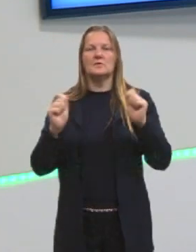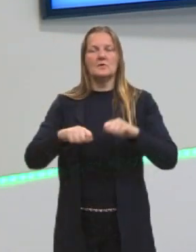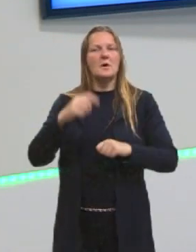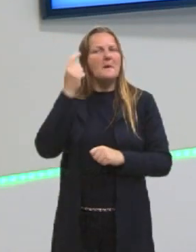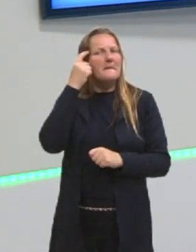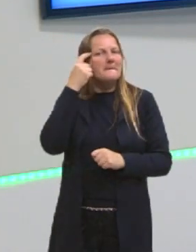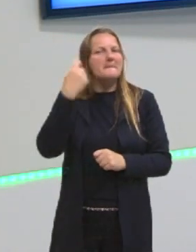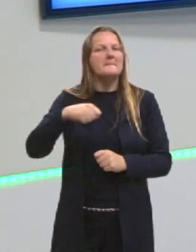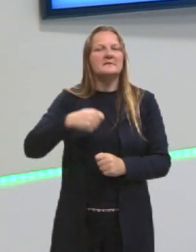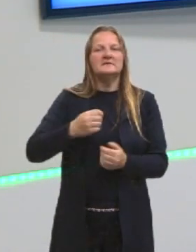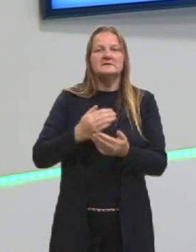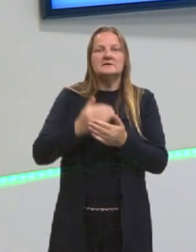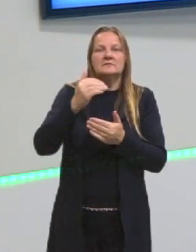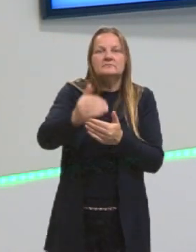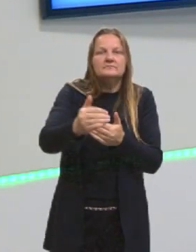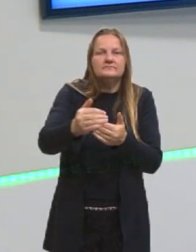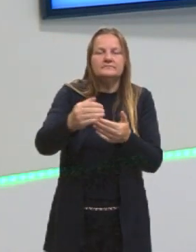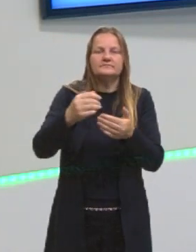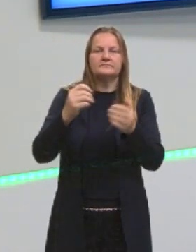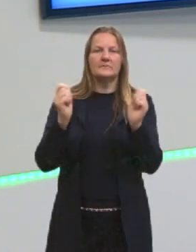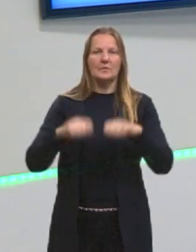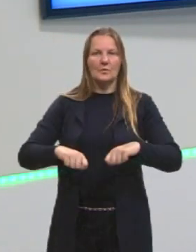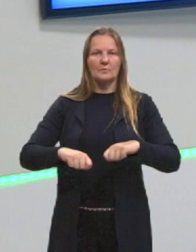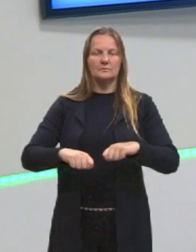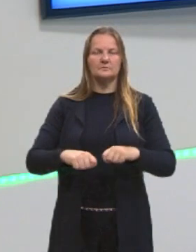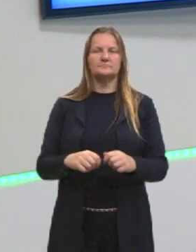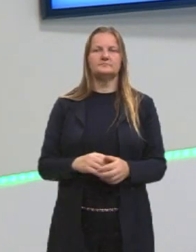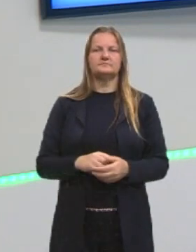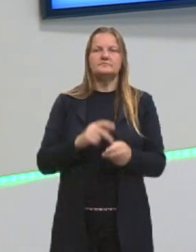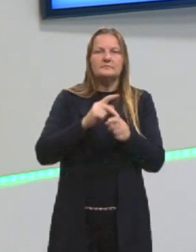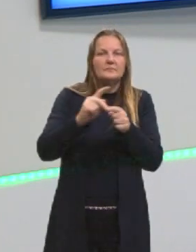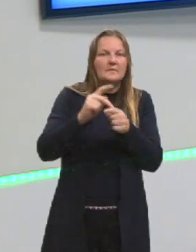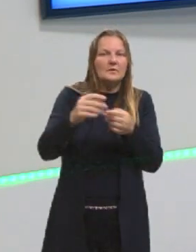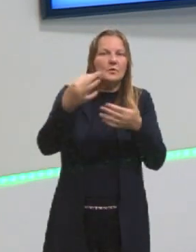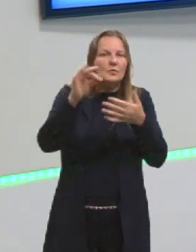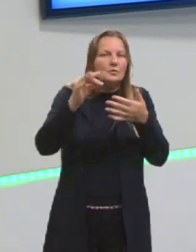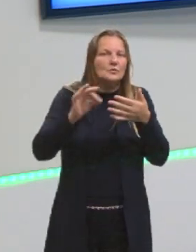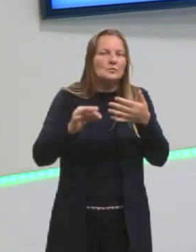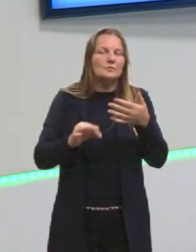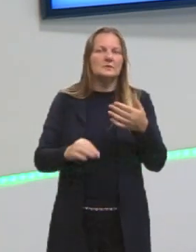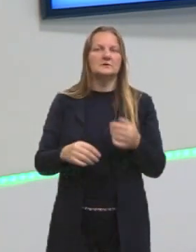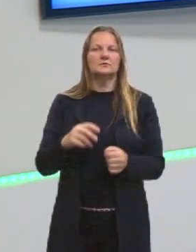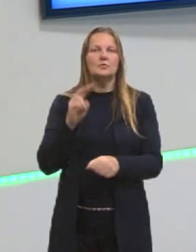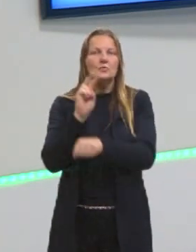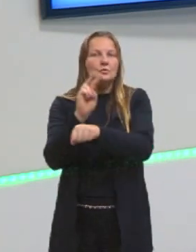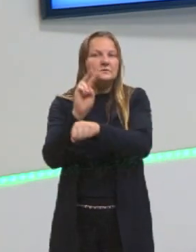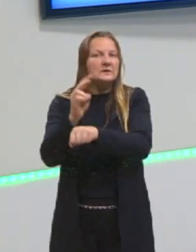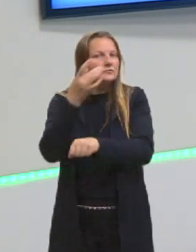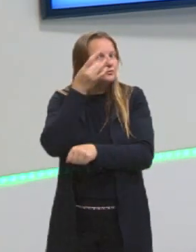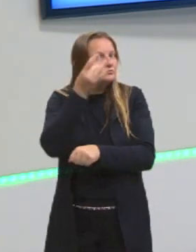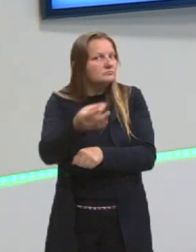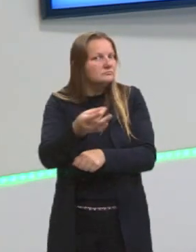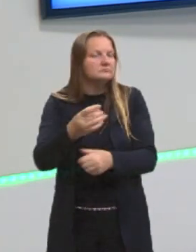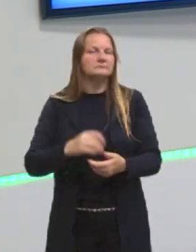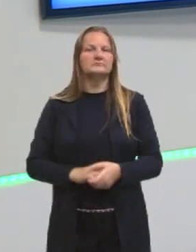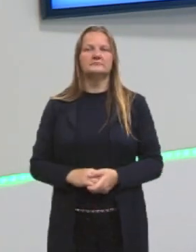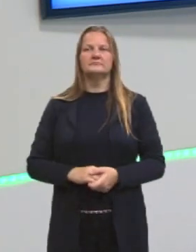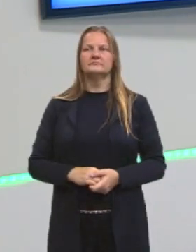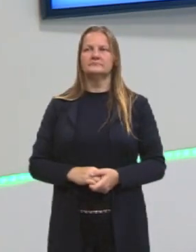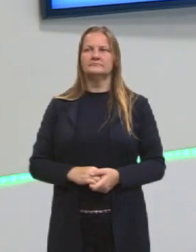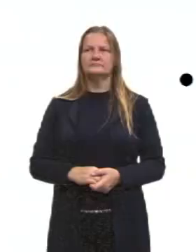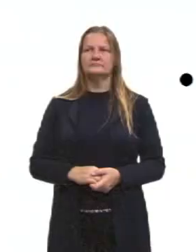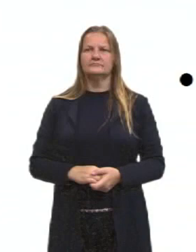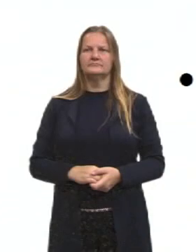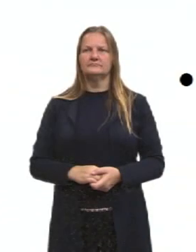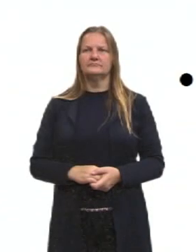no padrão de correção dessa redação, e por isso, temos que ficar extremamente ligados. E para continuarmos